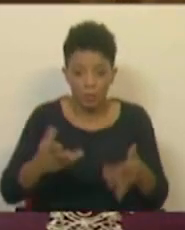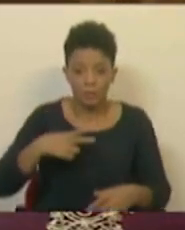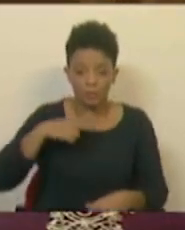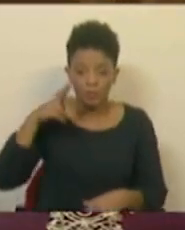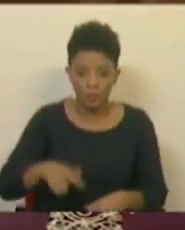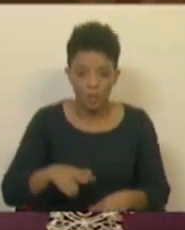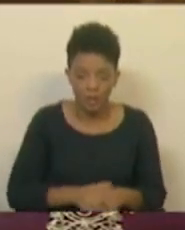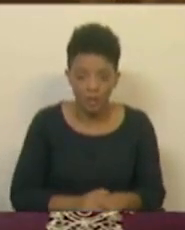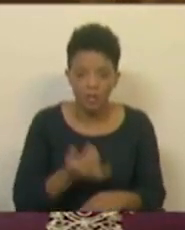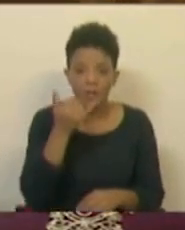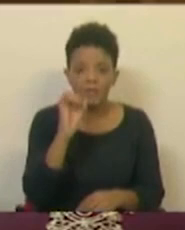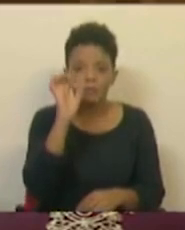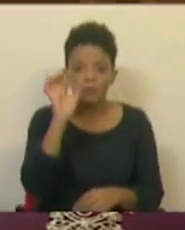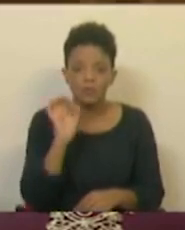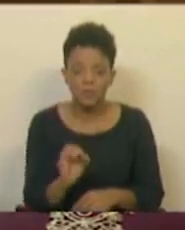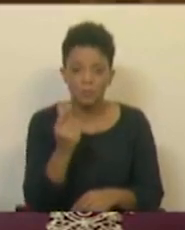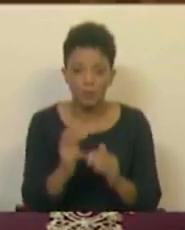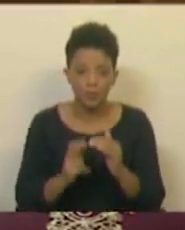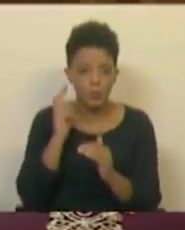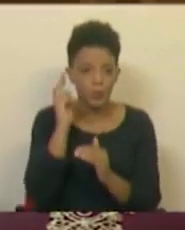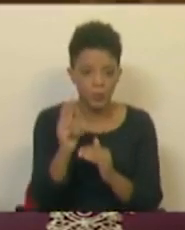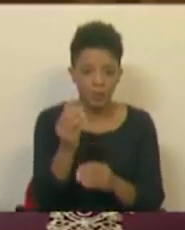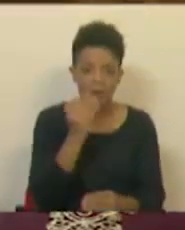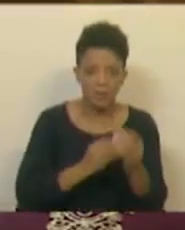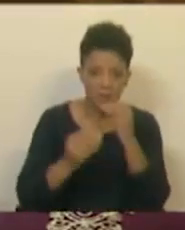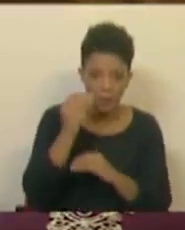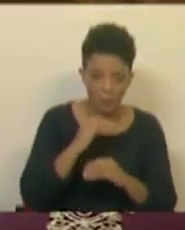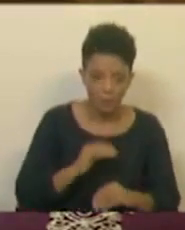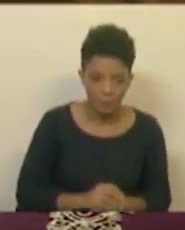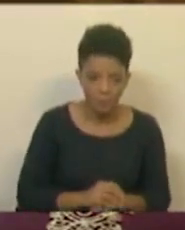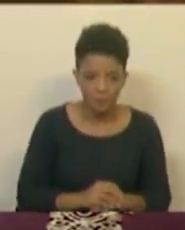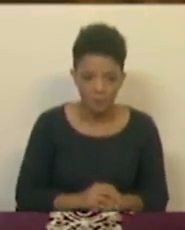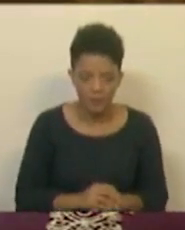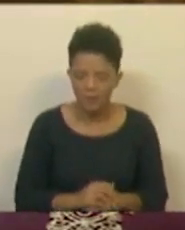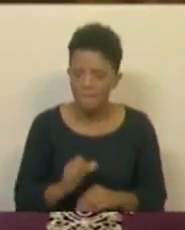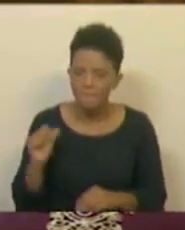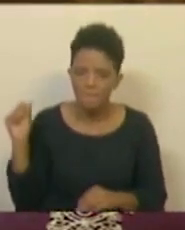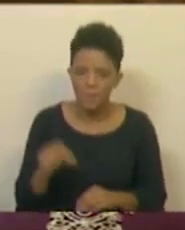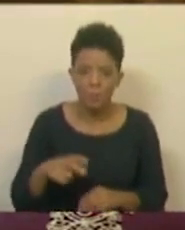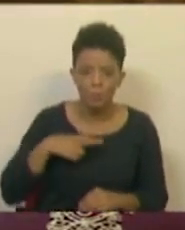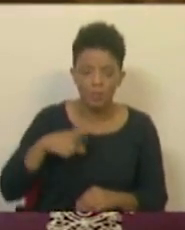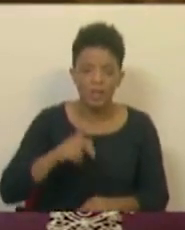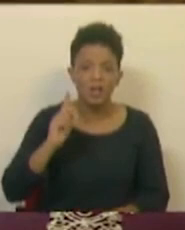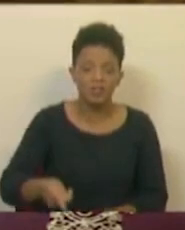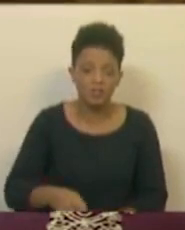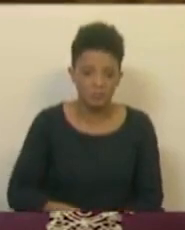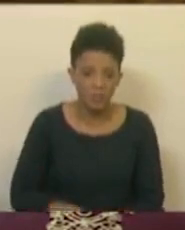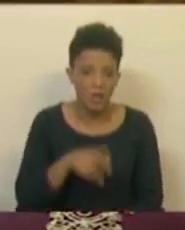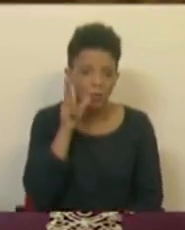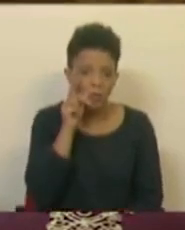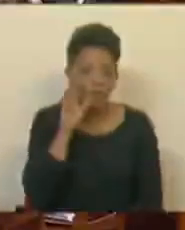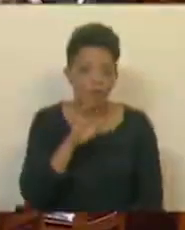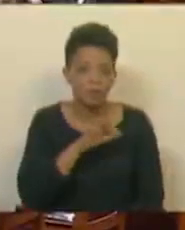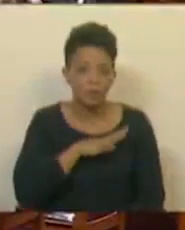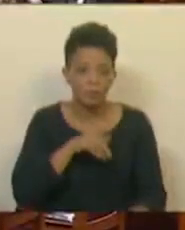Portugal há 20% de inflação na alimentação, pior do que Portugal, só lá na Hungria, do deputado